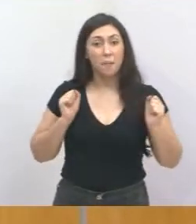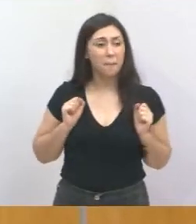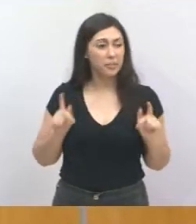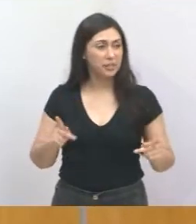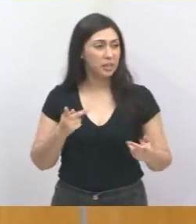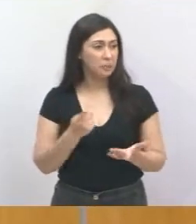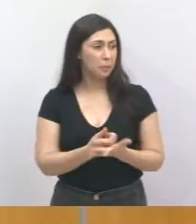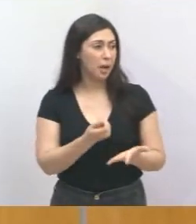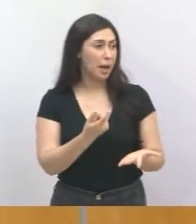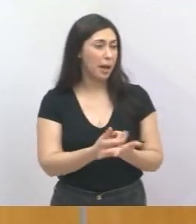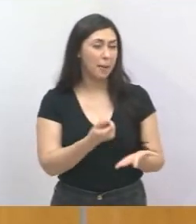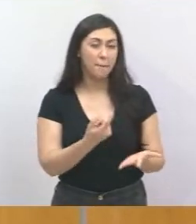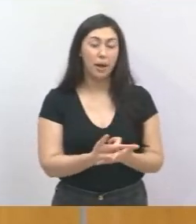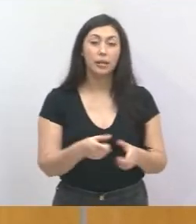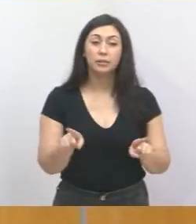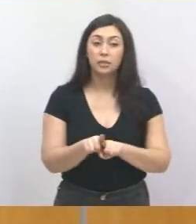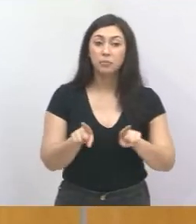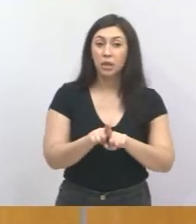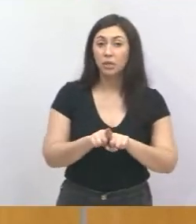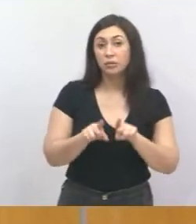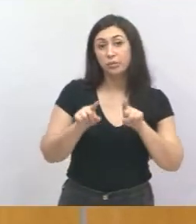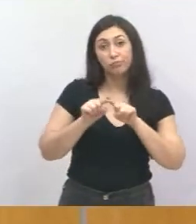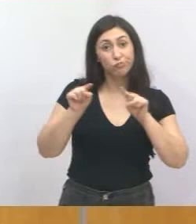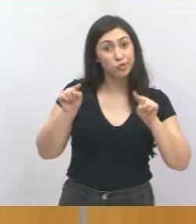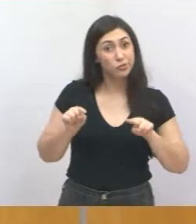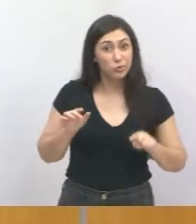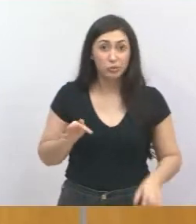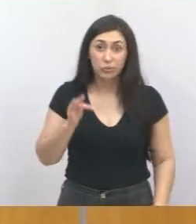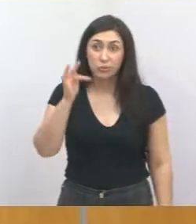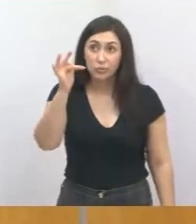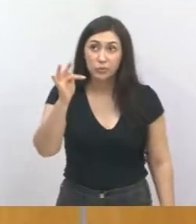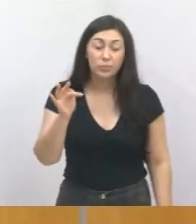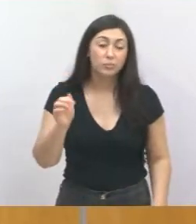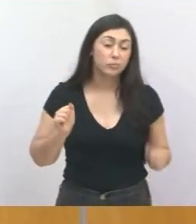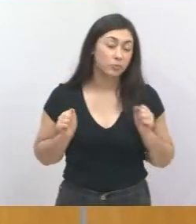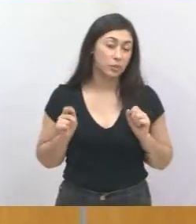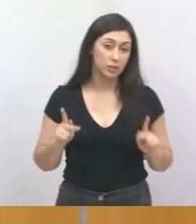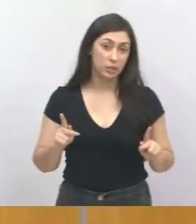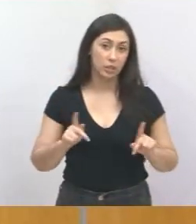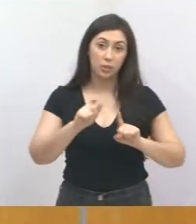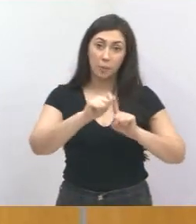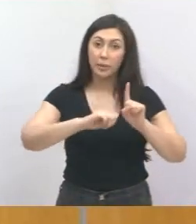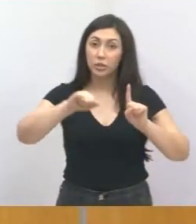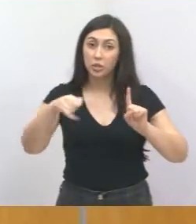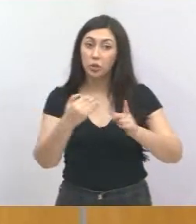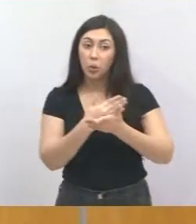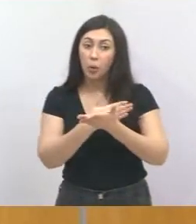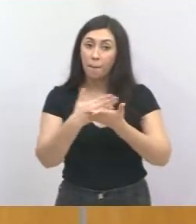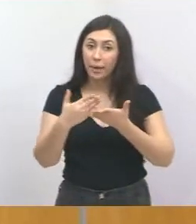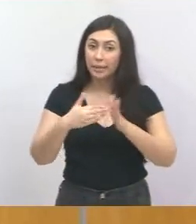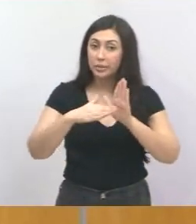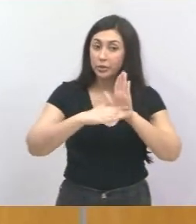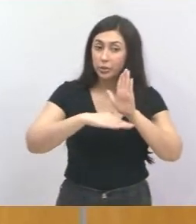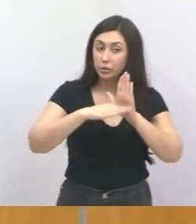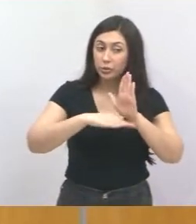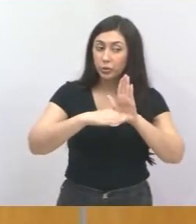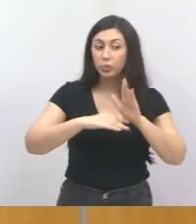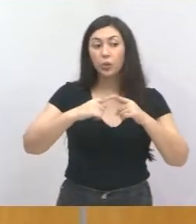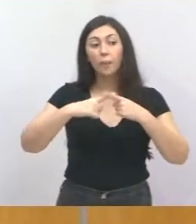hoje e os servidores ativos que amanhã serão aposentados, né? Em janeiro começa esse desconto, mas vou